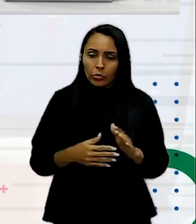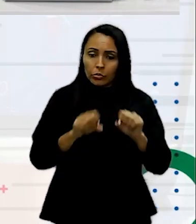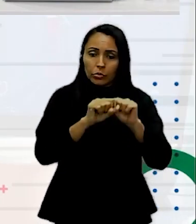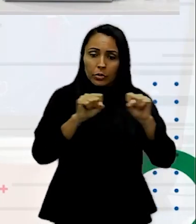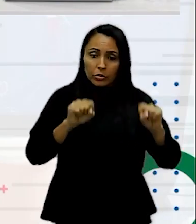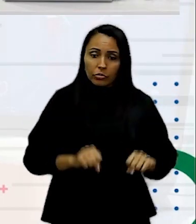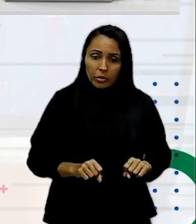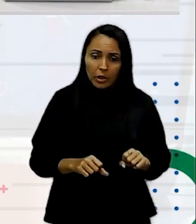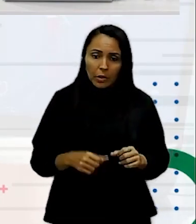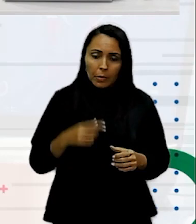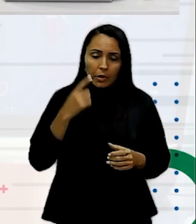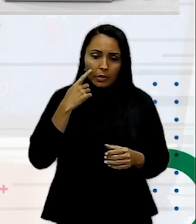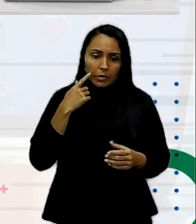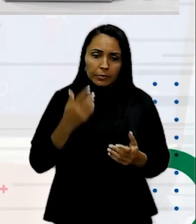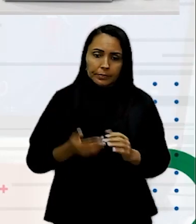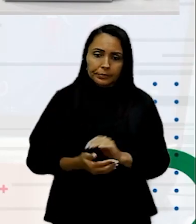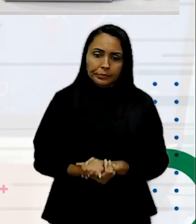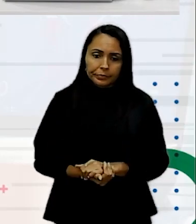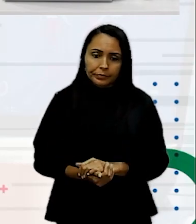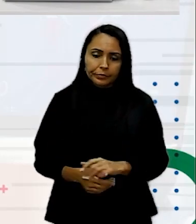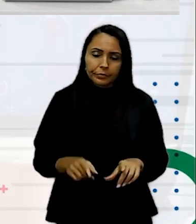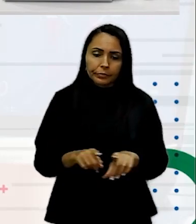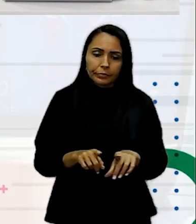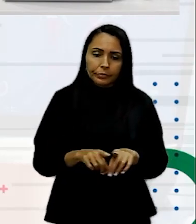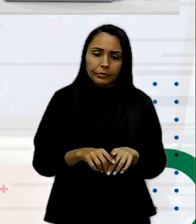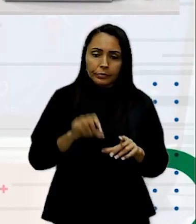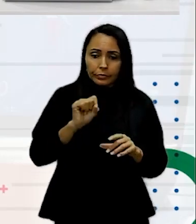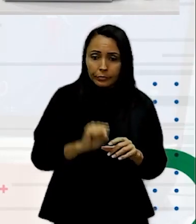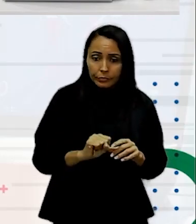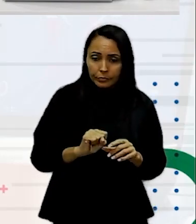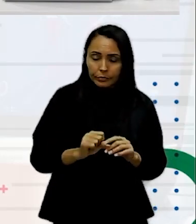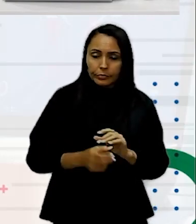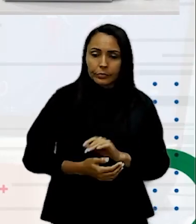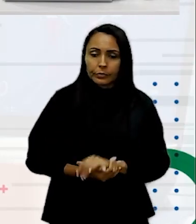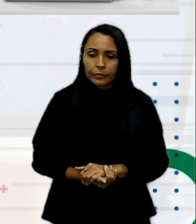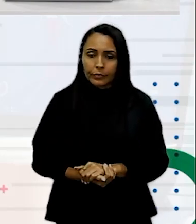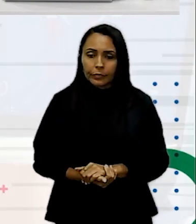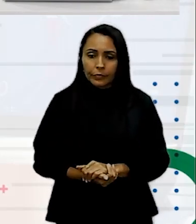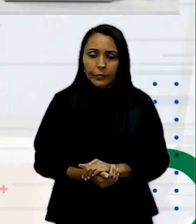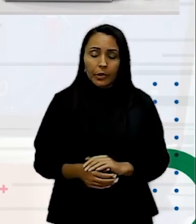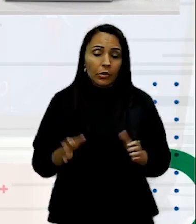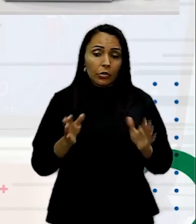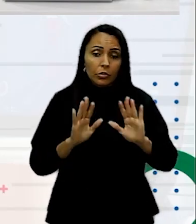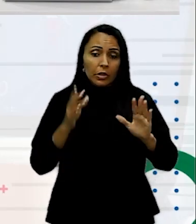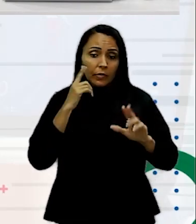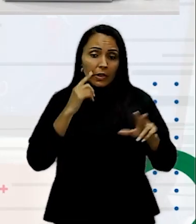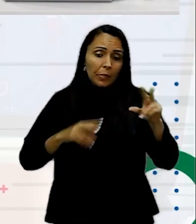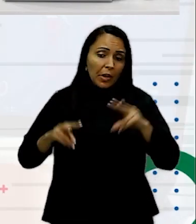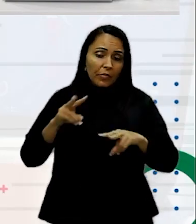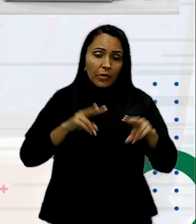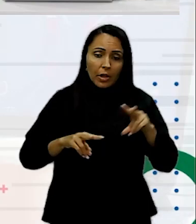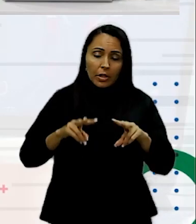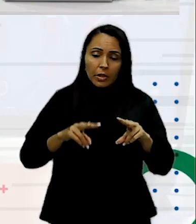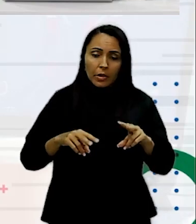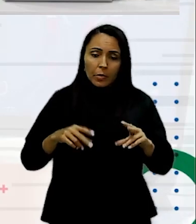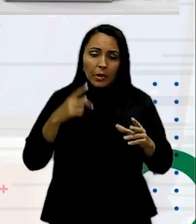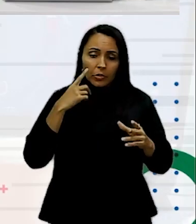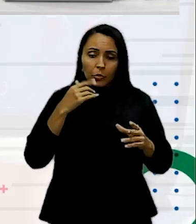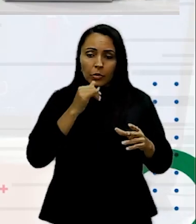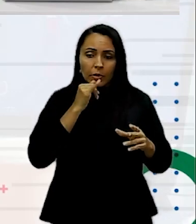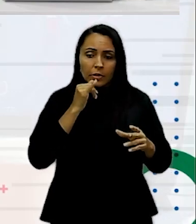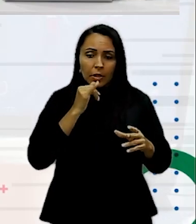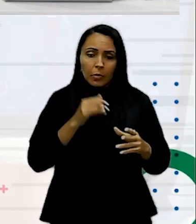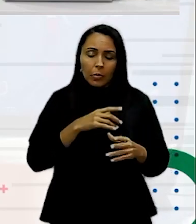De 4 pixels Ou sistema De 8 pixels Não sei Se vai dar Para ver aí Mas aqui Eu tenho Por exemplo